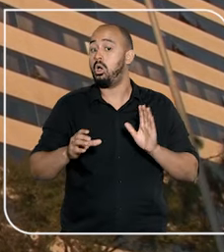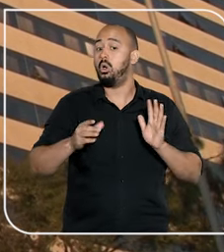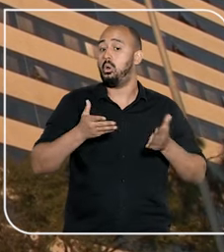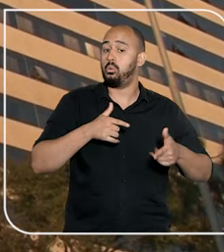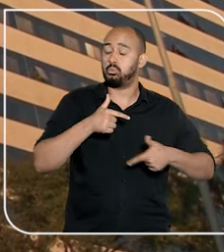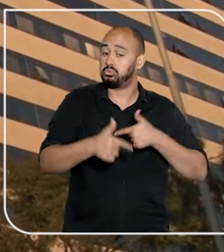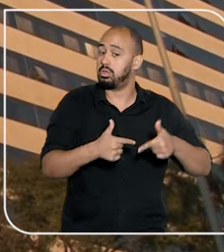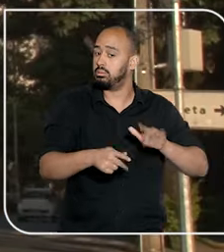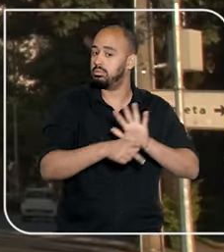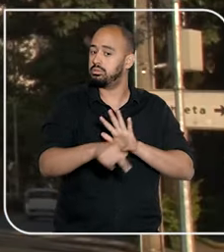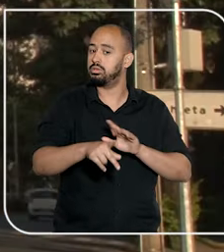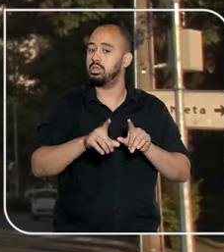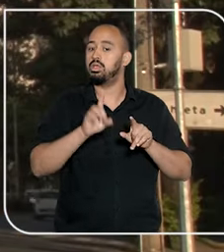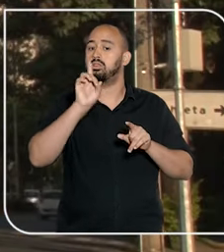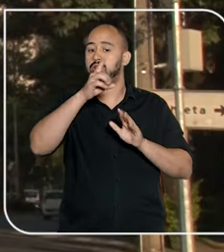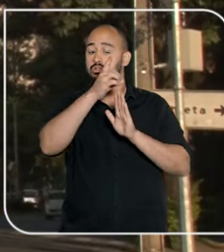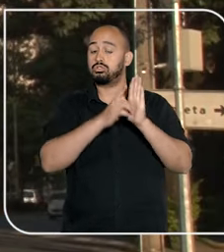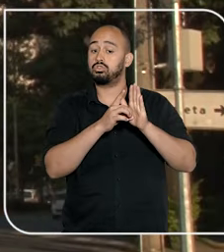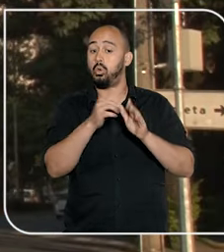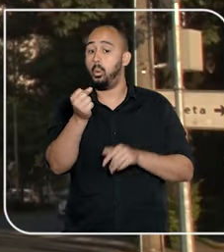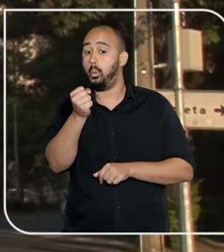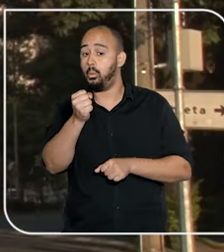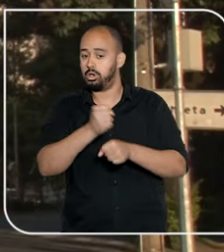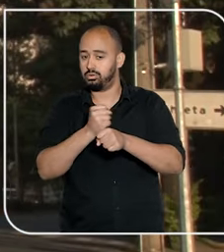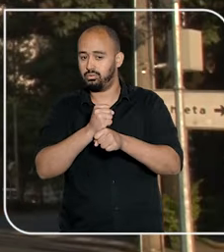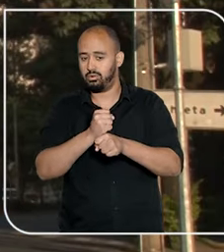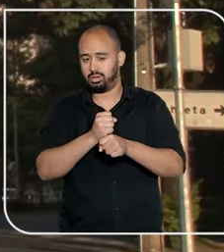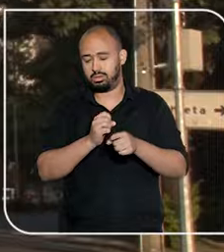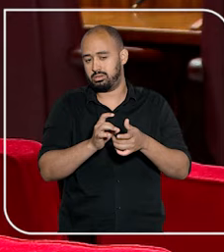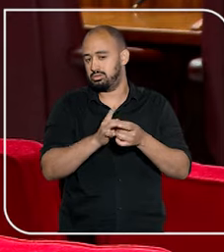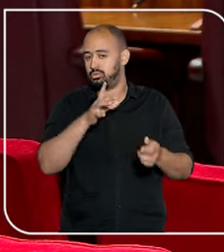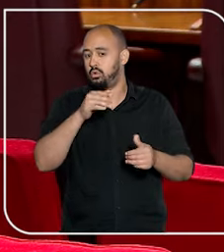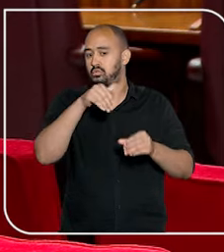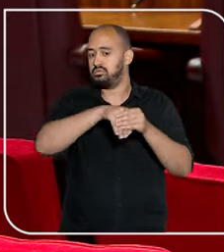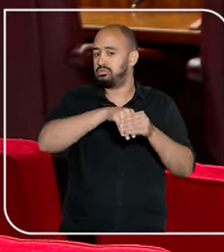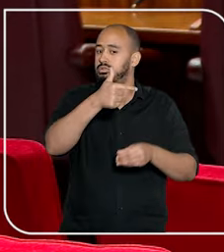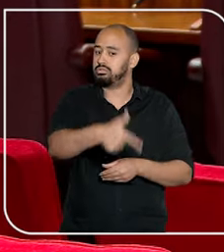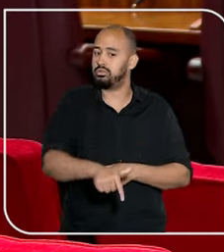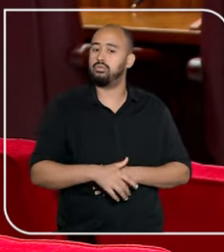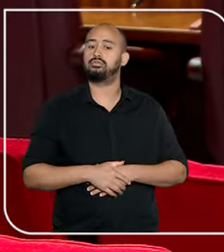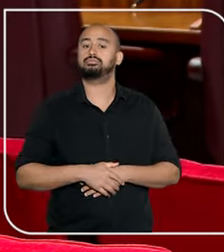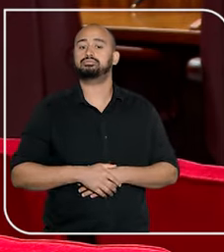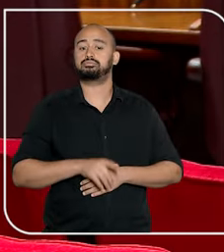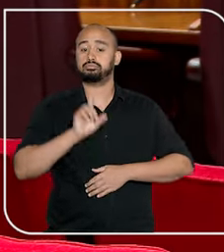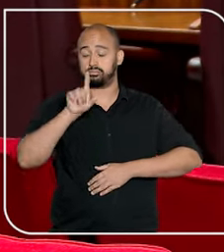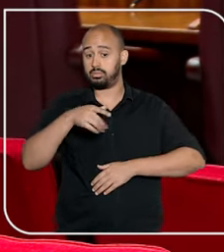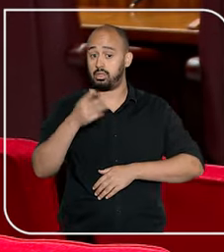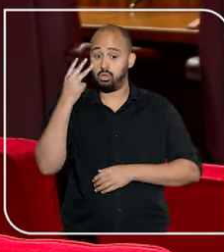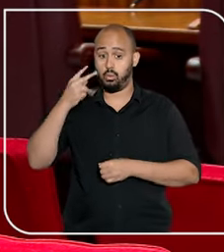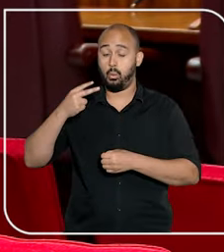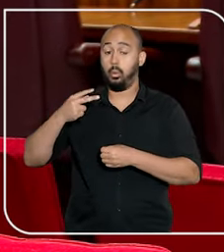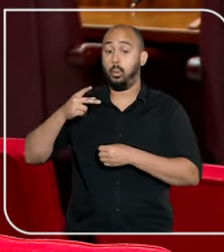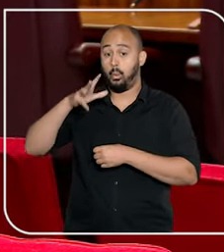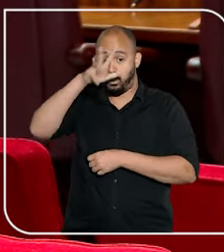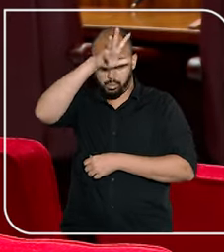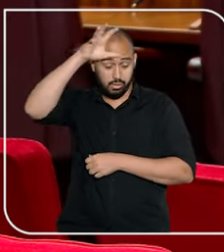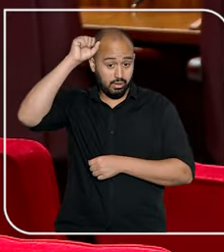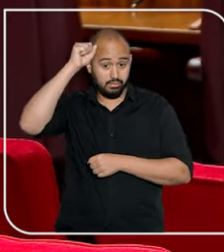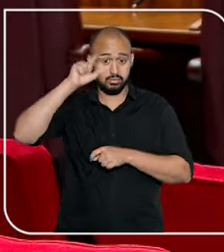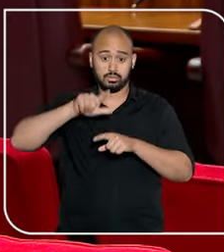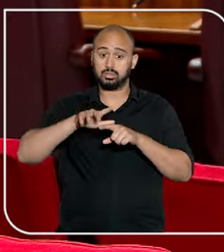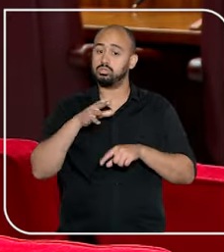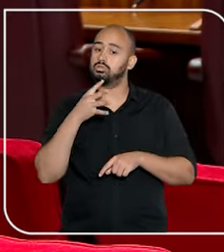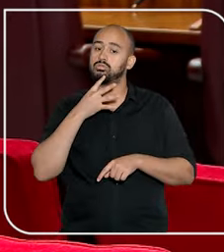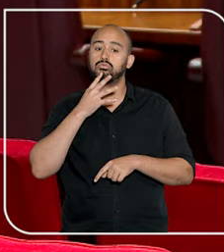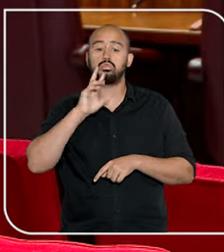perda da função pública e a suspensão dos direitos políticos por oito anos. No STJ, o recurso especial do prefeito de São João del Rey não